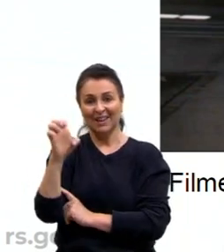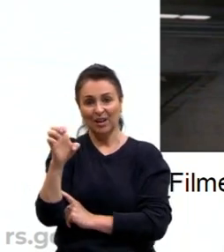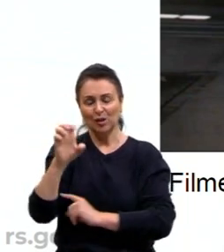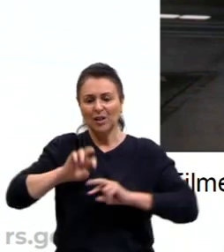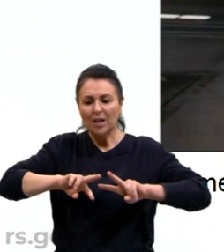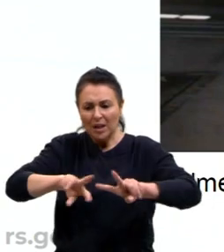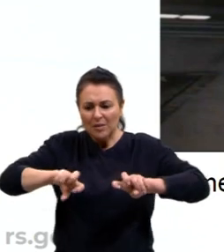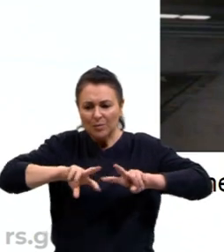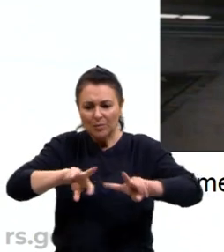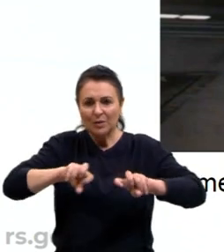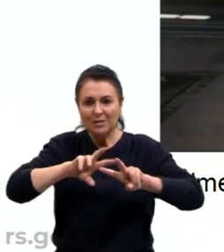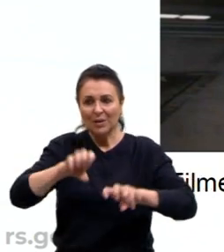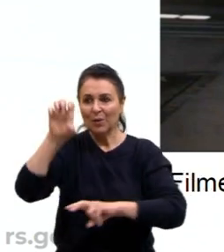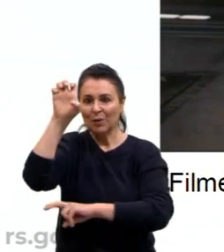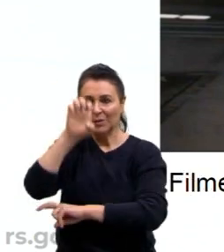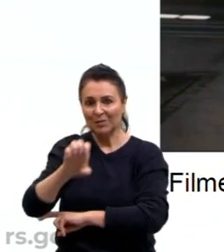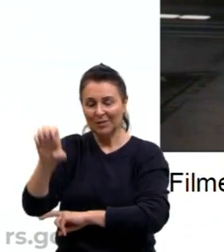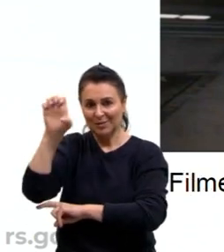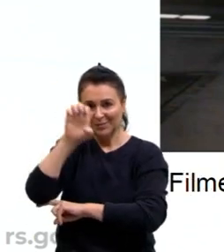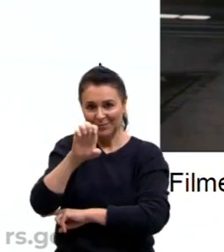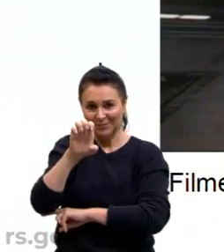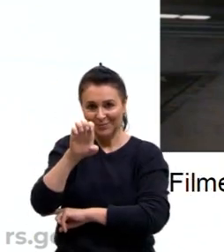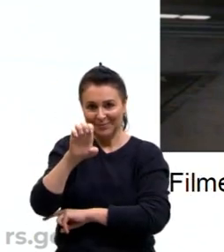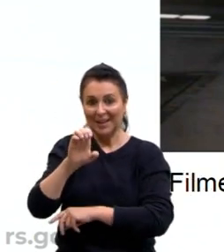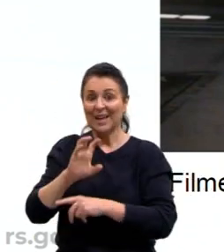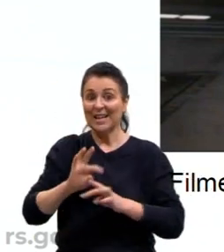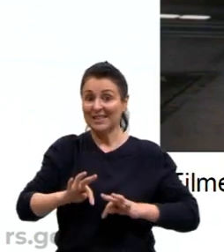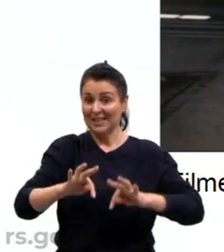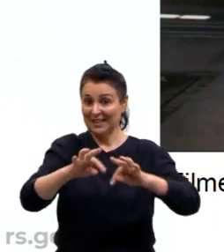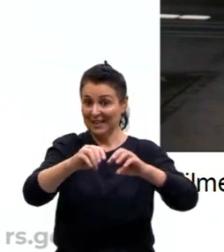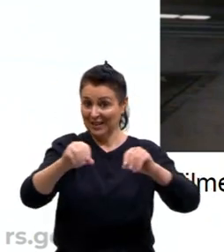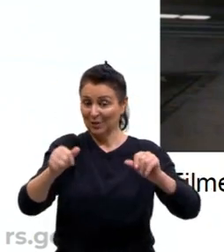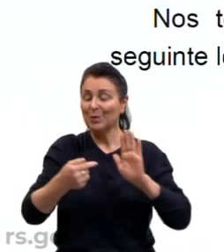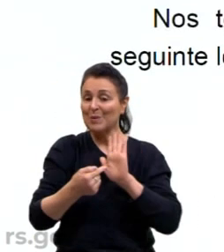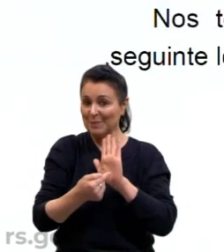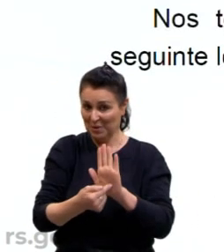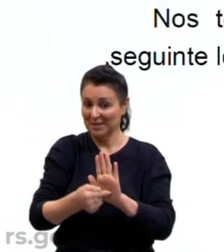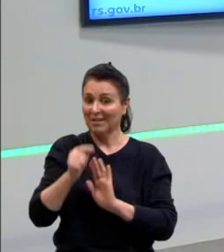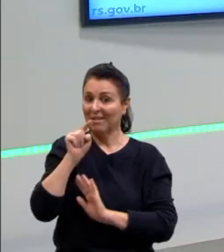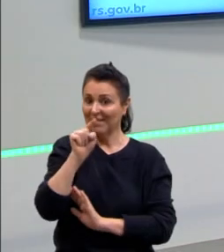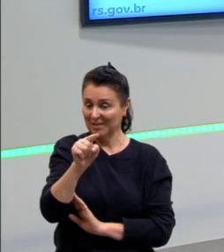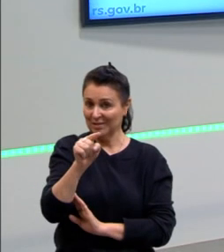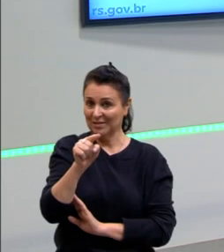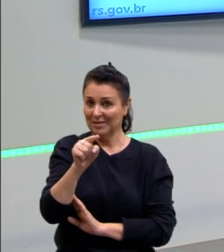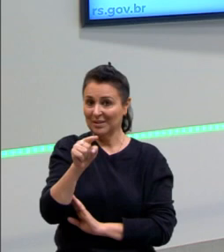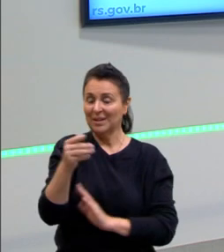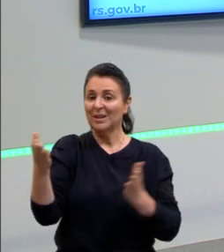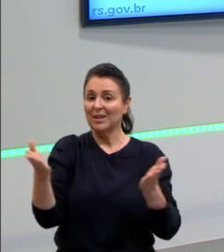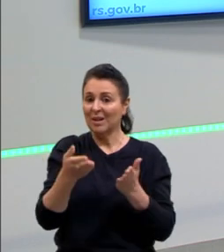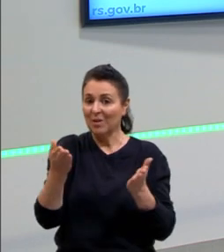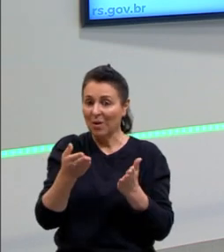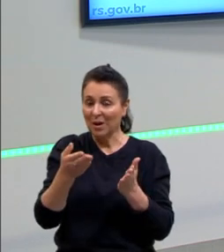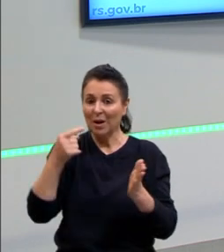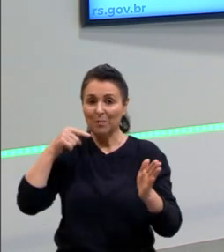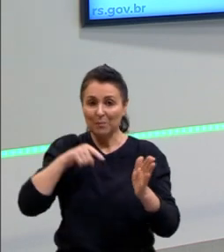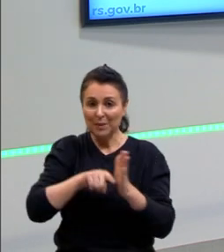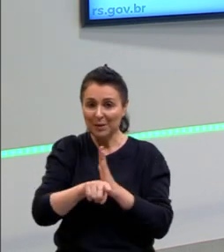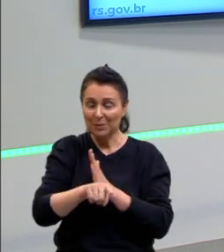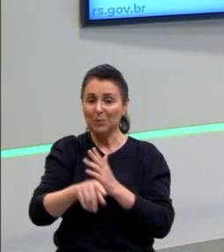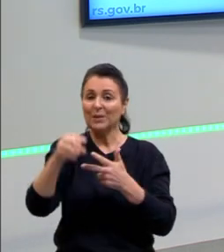europeia. O território de Wakanda representa um pouquinho isso. E aqui, gente vai resolver a questão